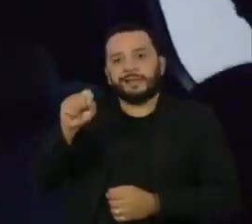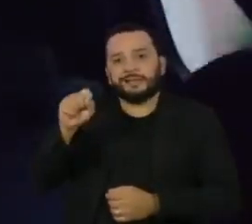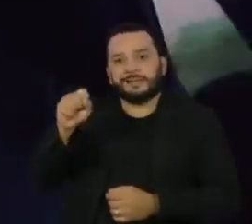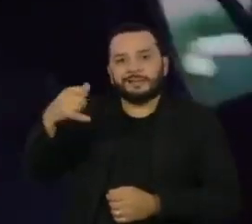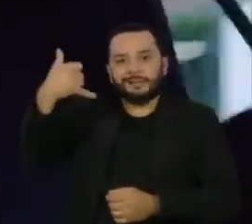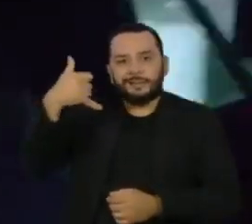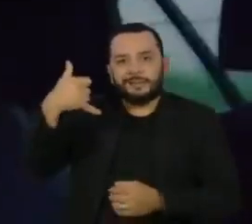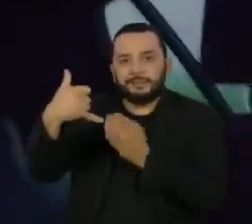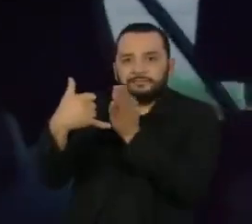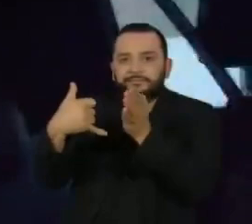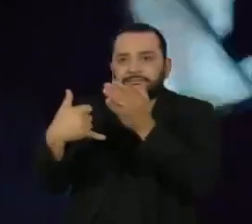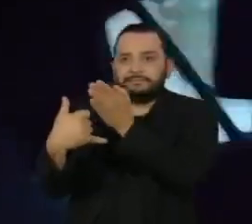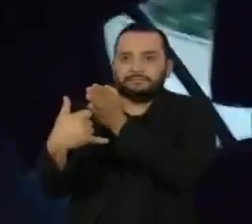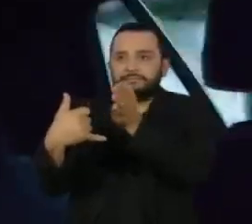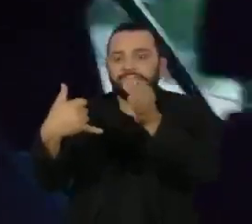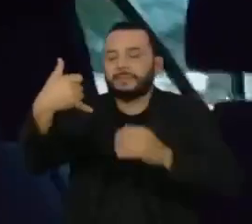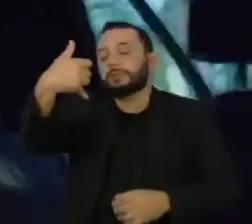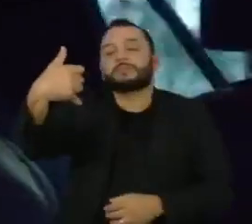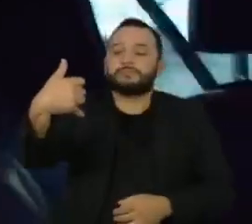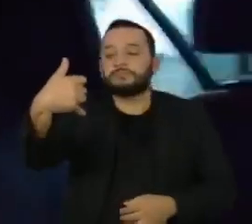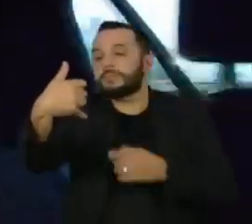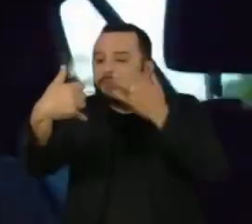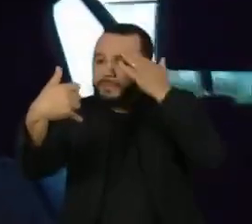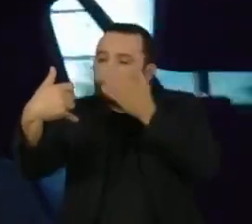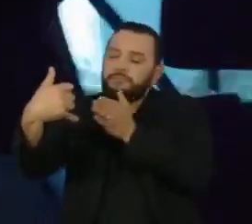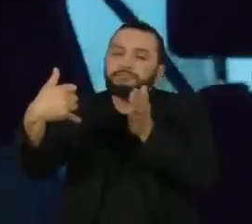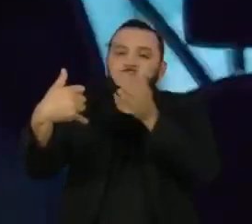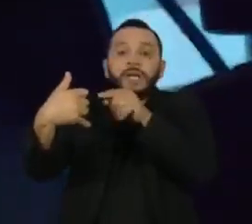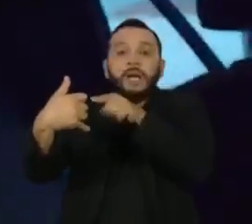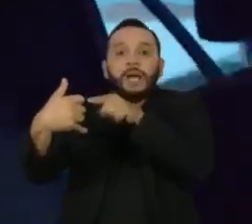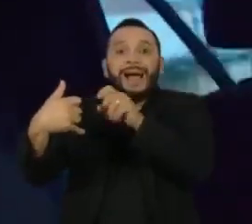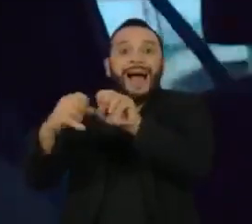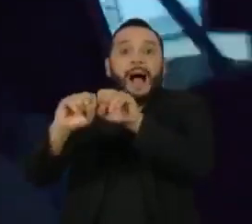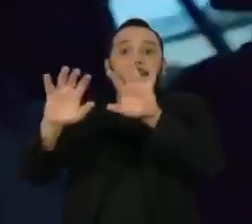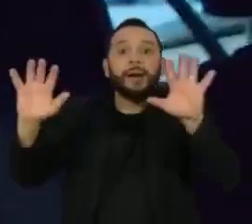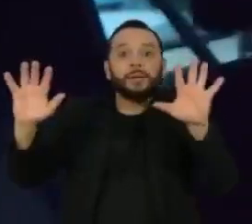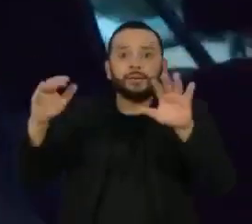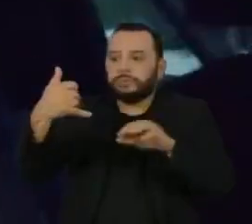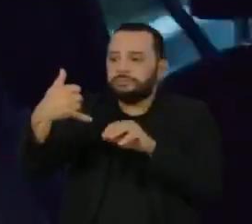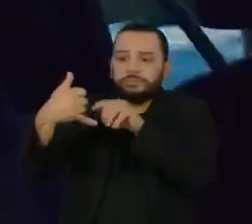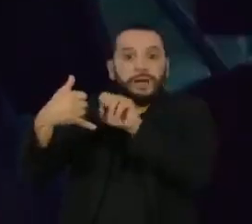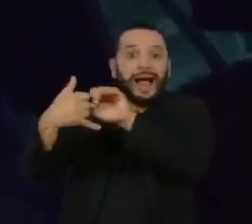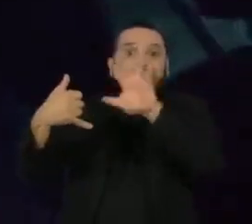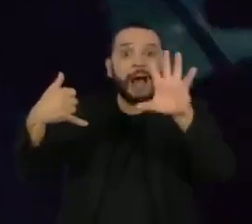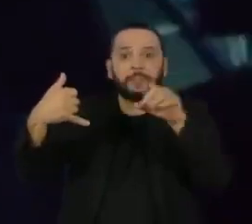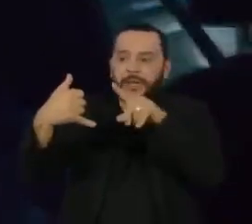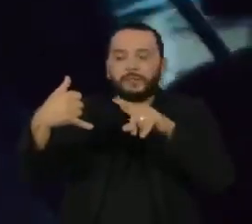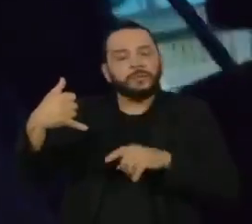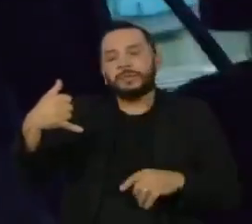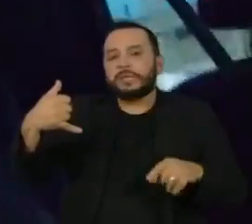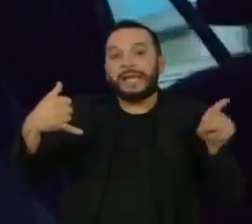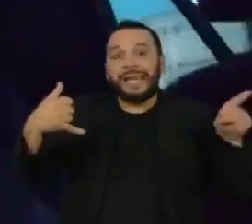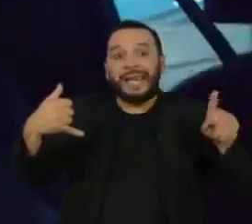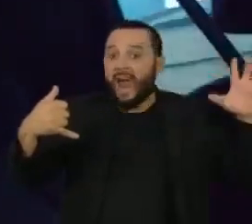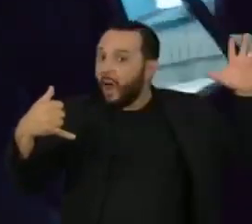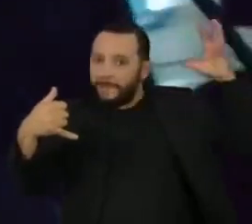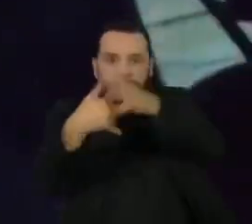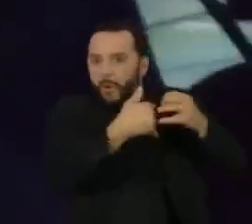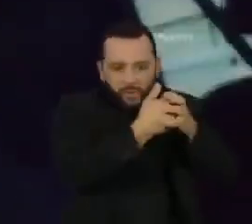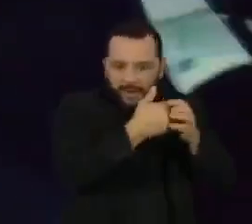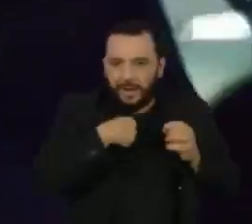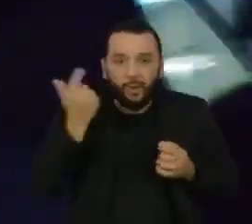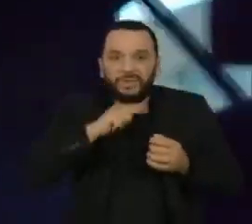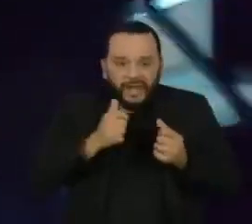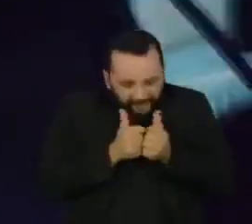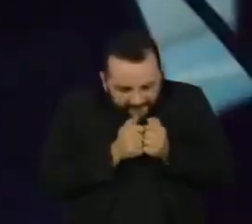aplicativo de trânsito que fica ali, ele mantém o telefone desbloqueado. E mantém o telefone desbloqueado, quando o ladrão rouba,